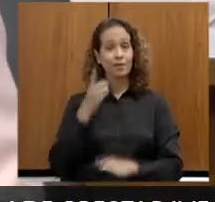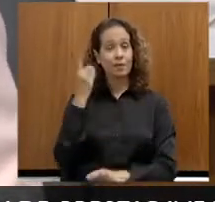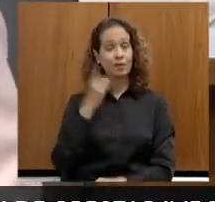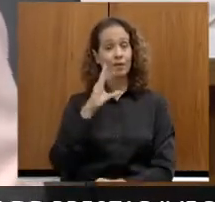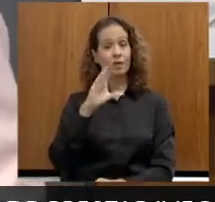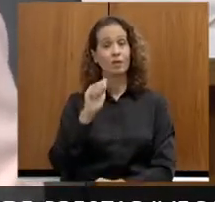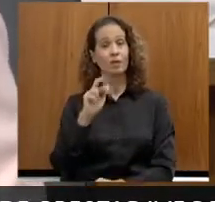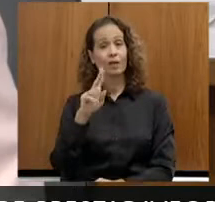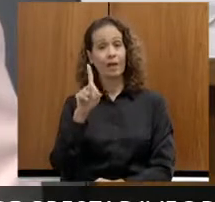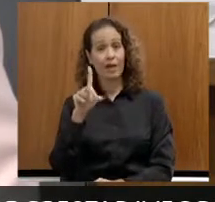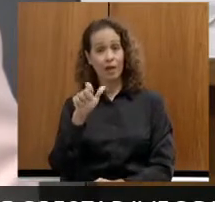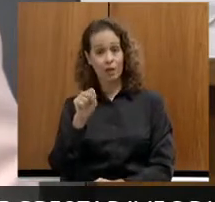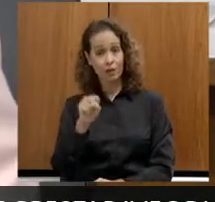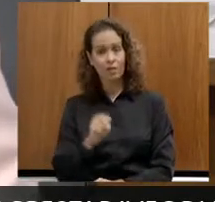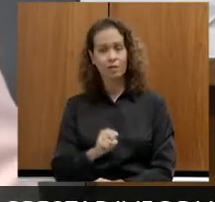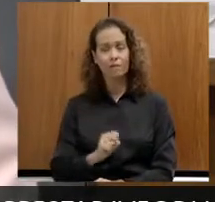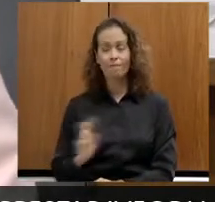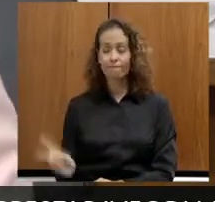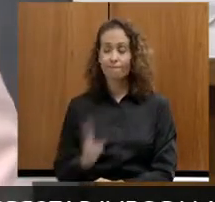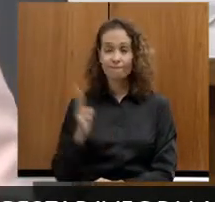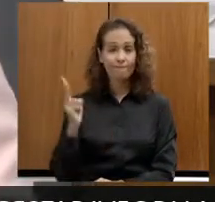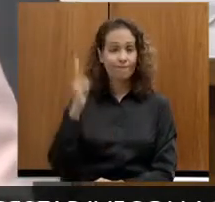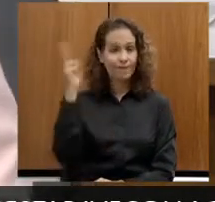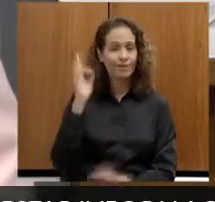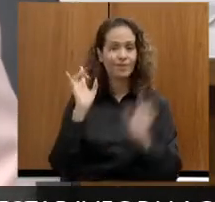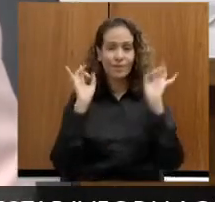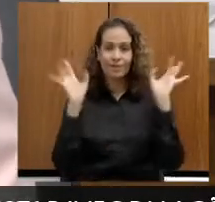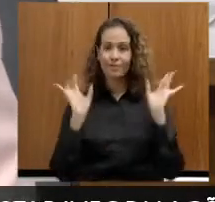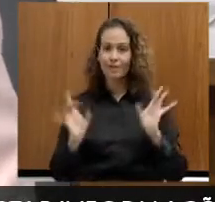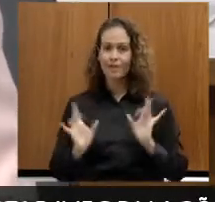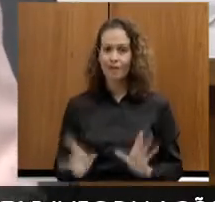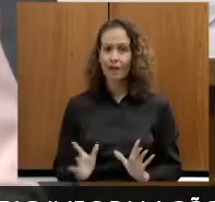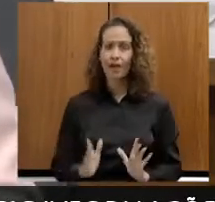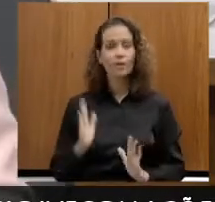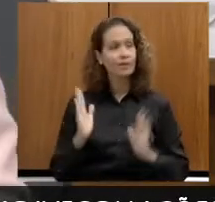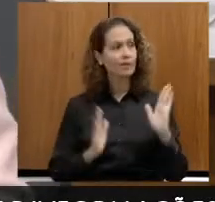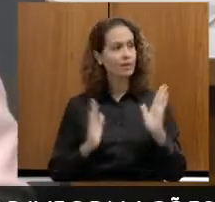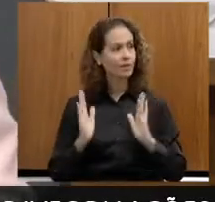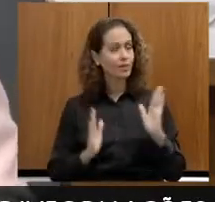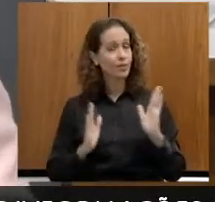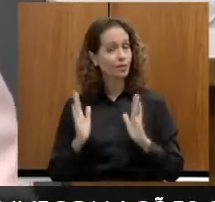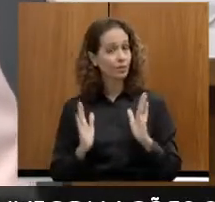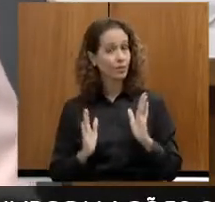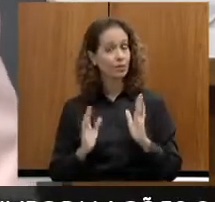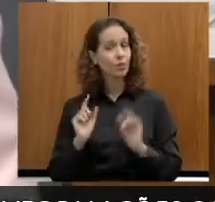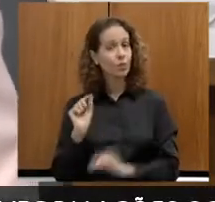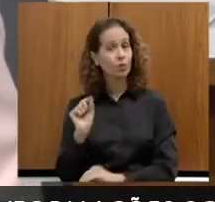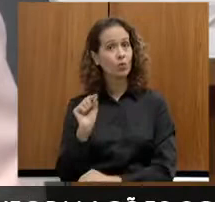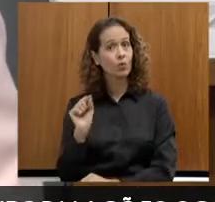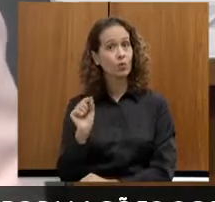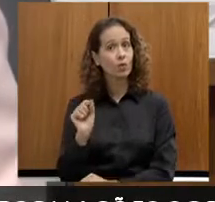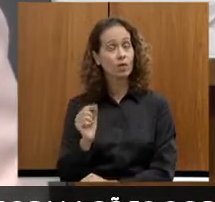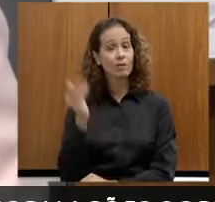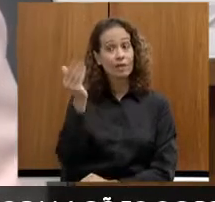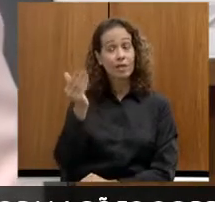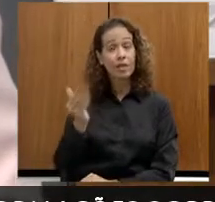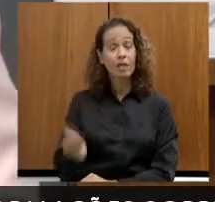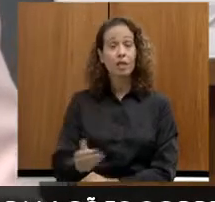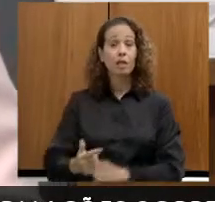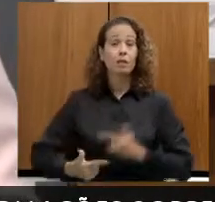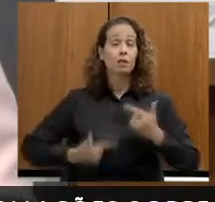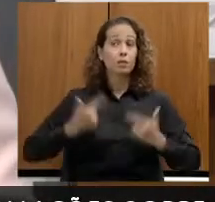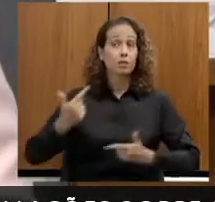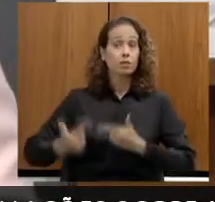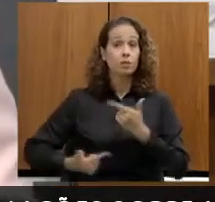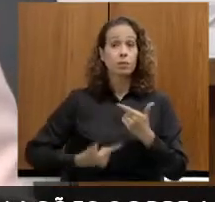Henrique têm um valor especial, inclusive nesse momento que ela está sobrecarregada e de